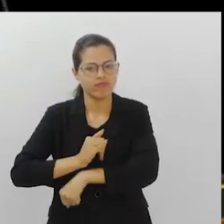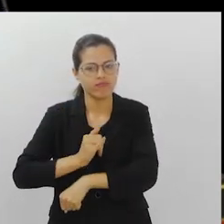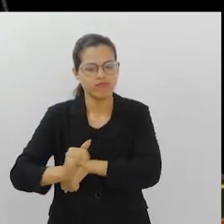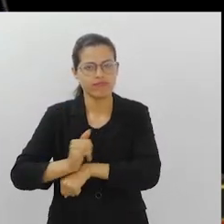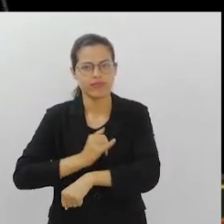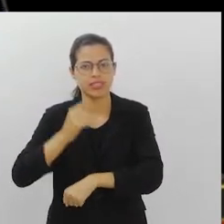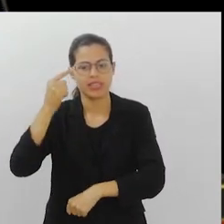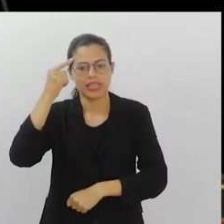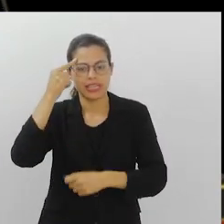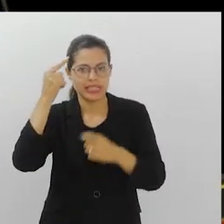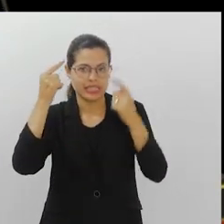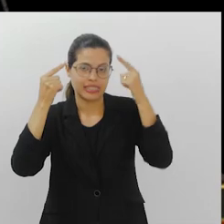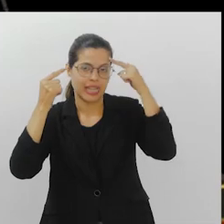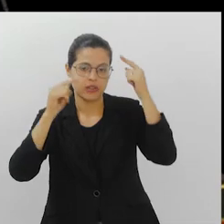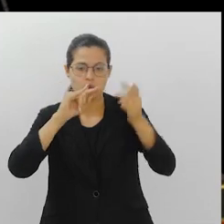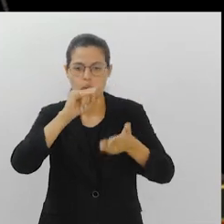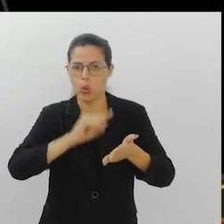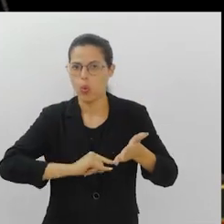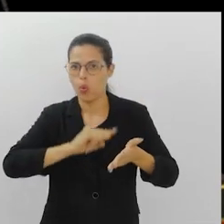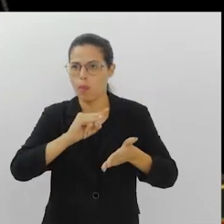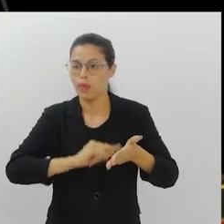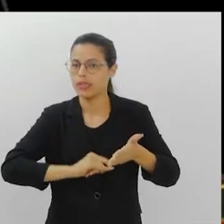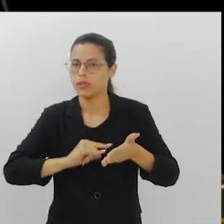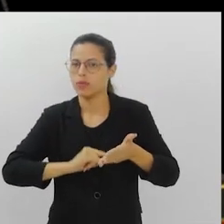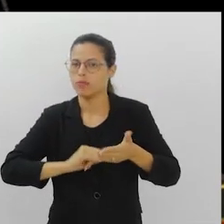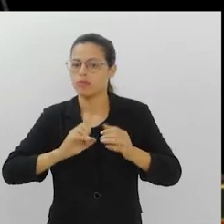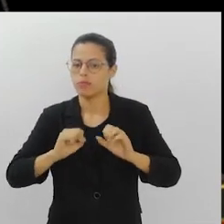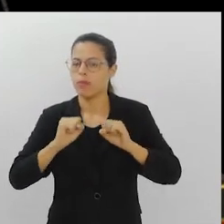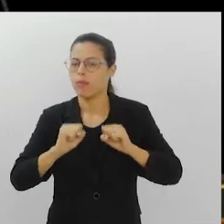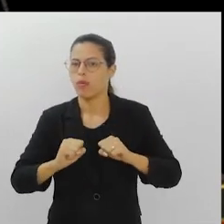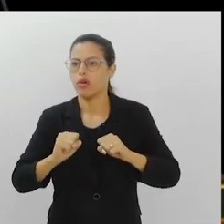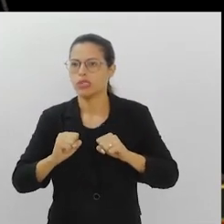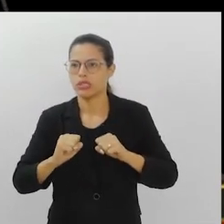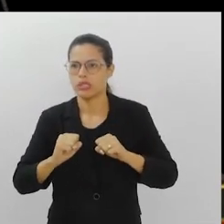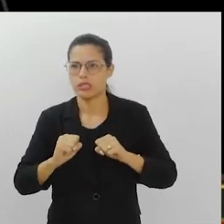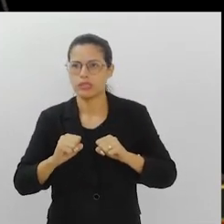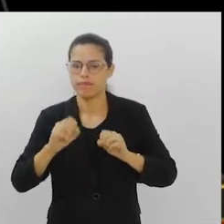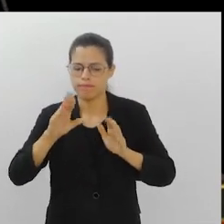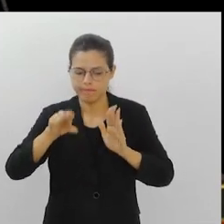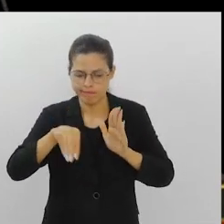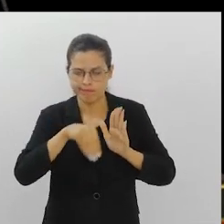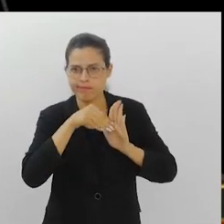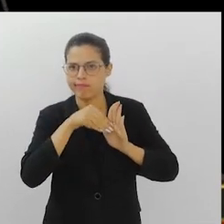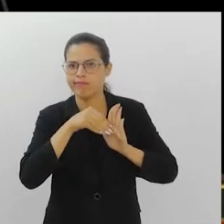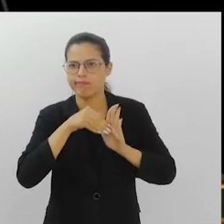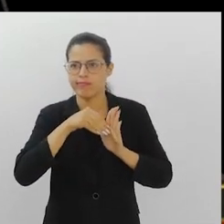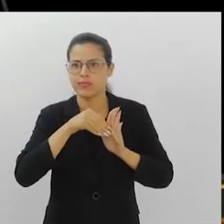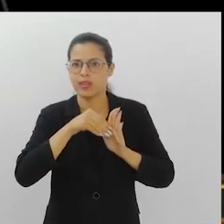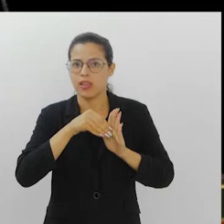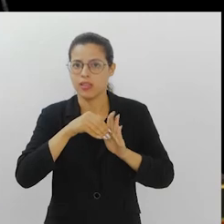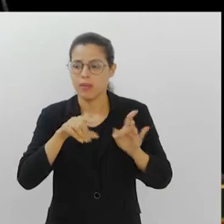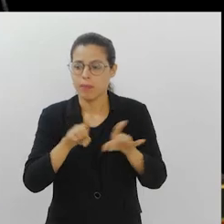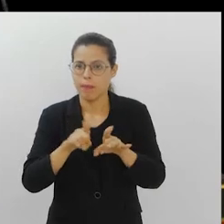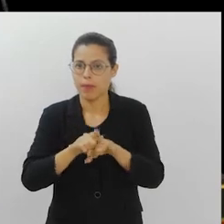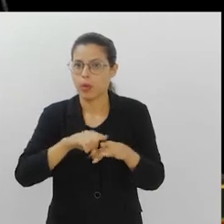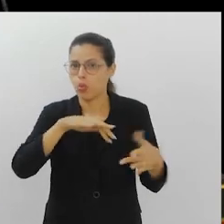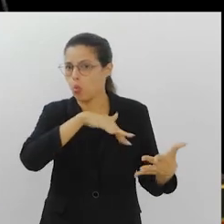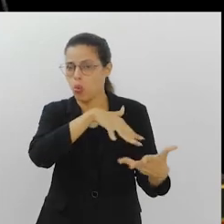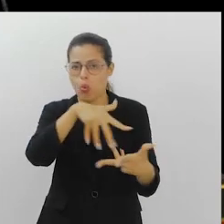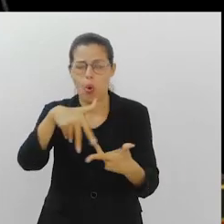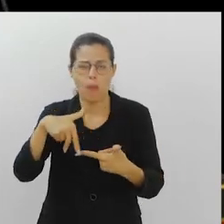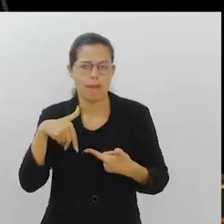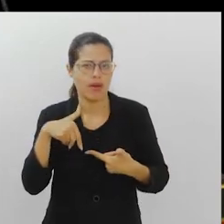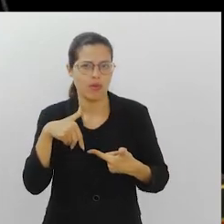maneira dessas ideias, através de um documento, essas ideias possam estar presentes no global.